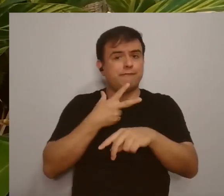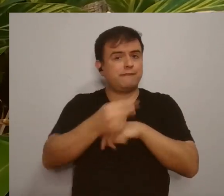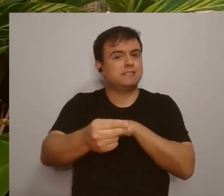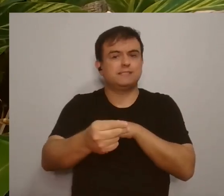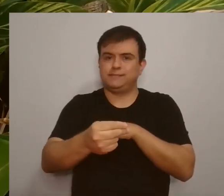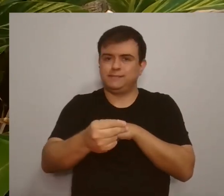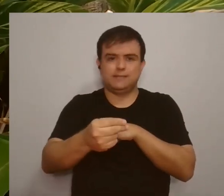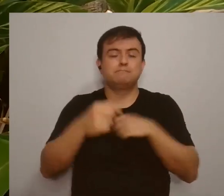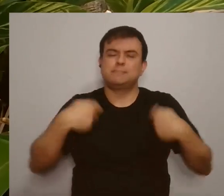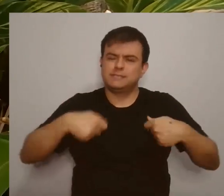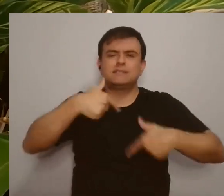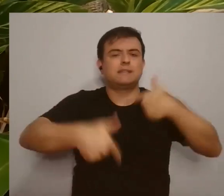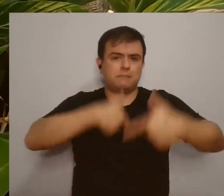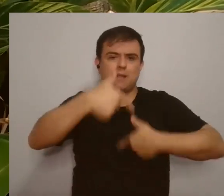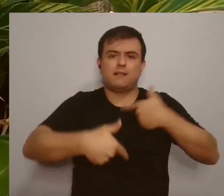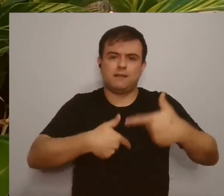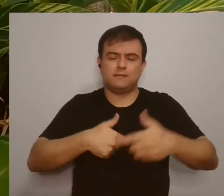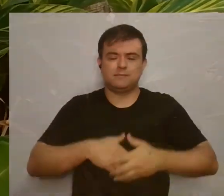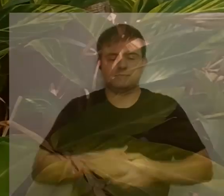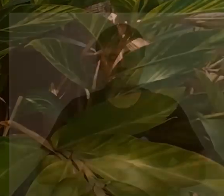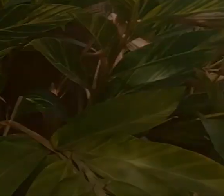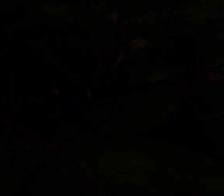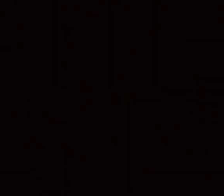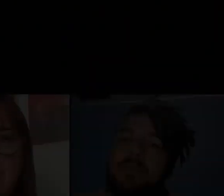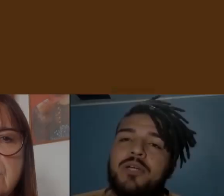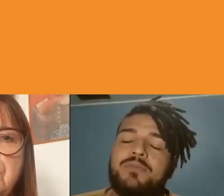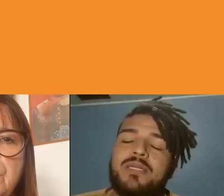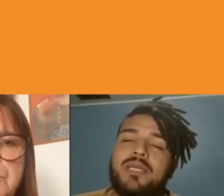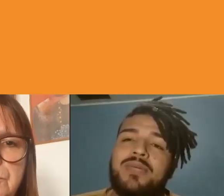porque nós precisamos vencer isso e a gente precisa trabalhar.